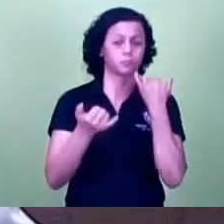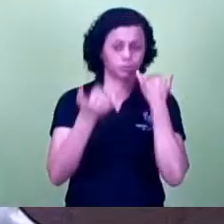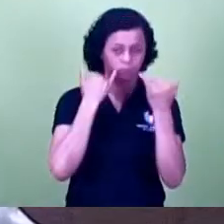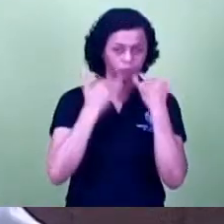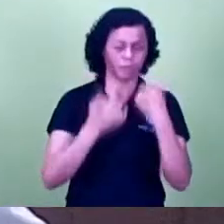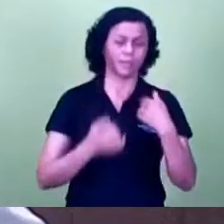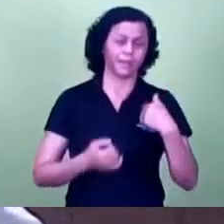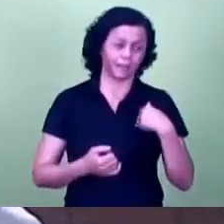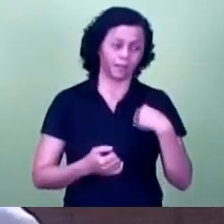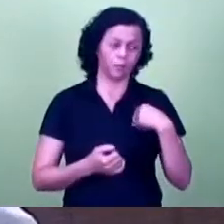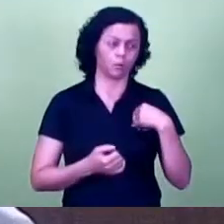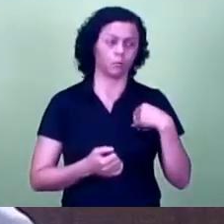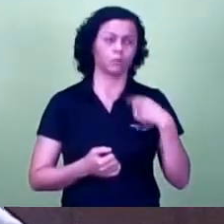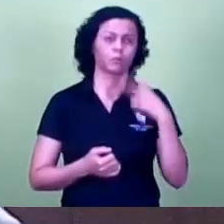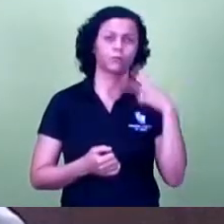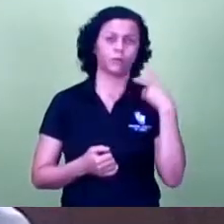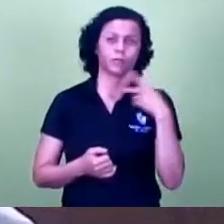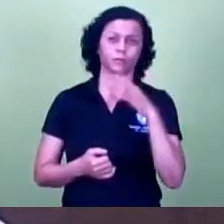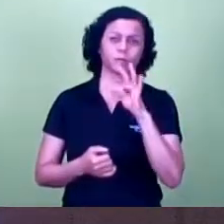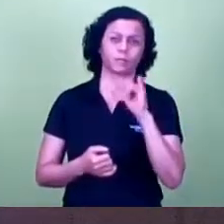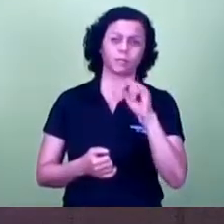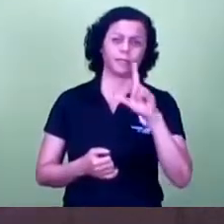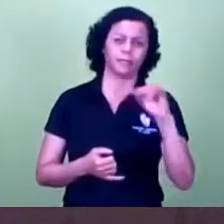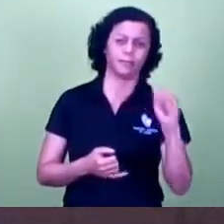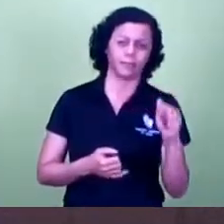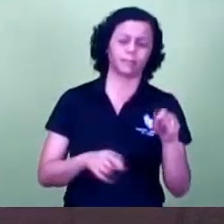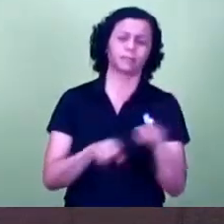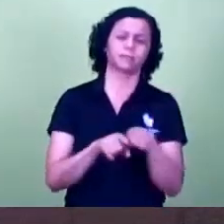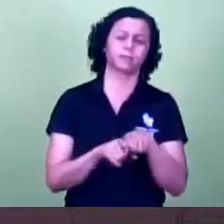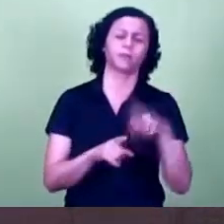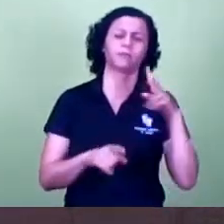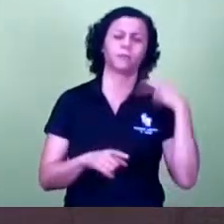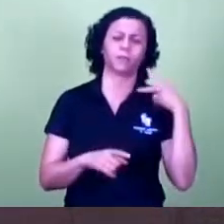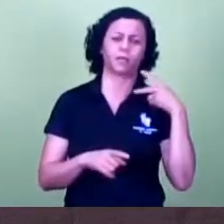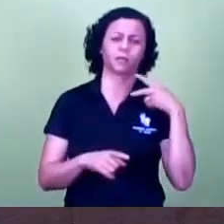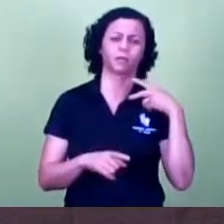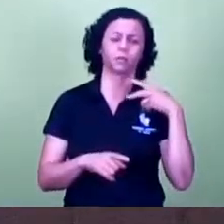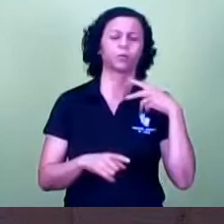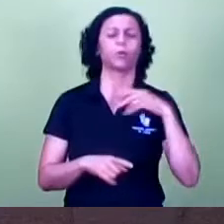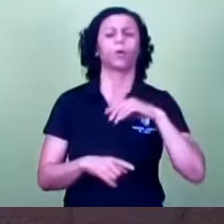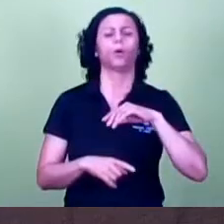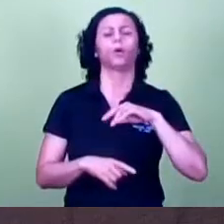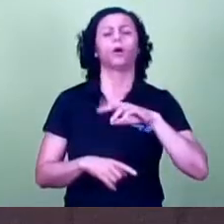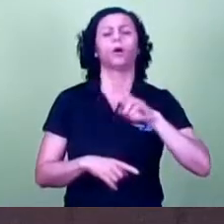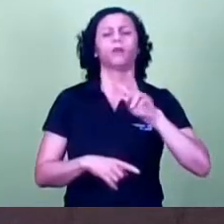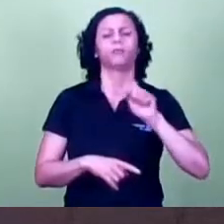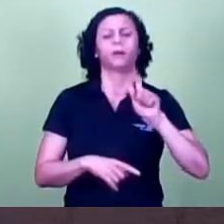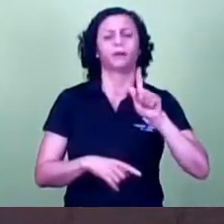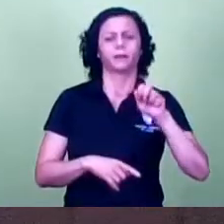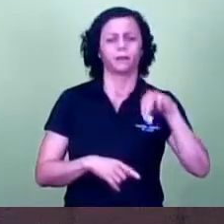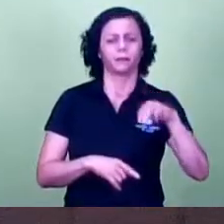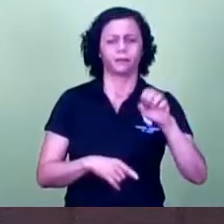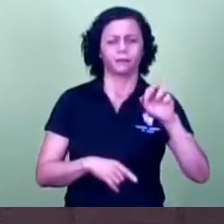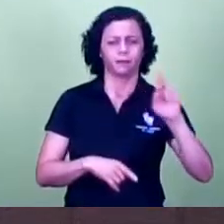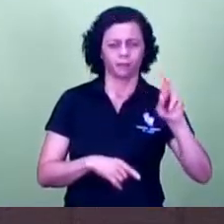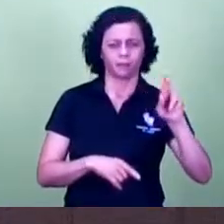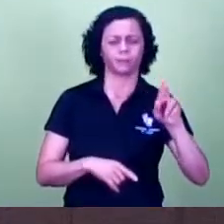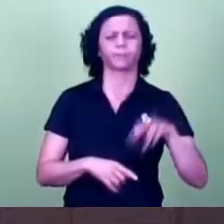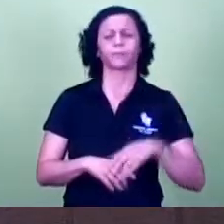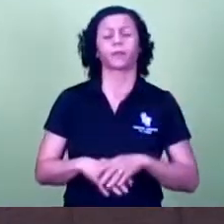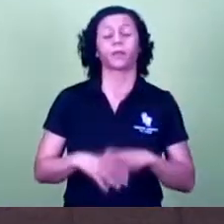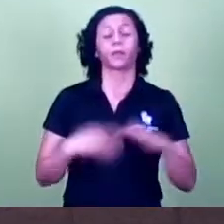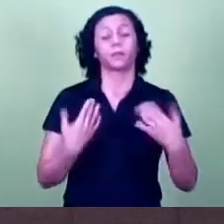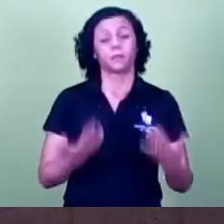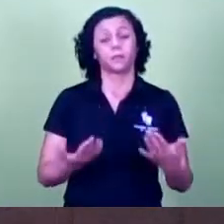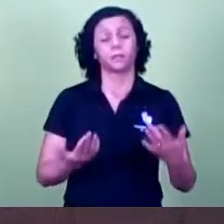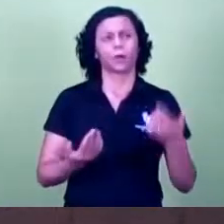Thalia e vereador Wagner no dia pela comissão de saúde vereador Julinho não estava presente nesse dia mas participou